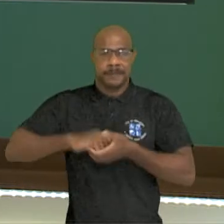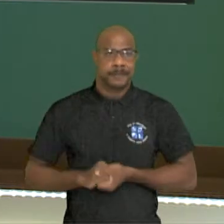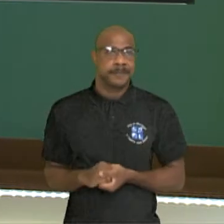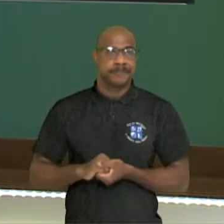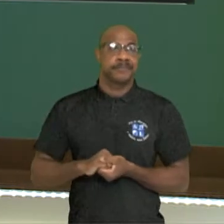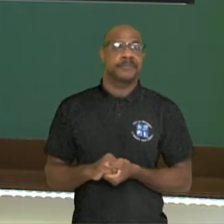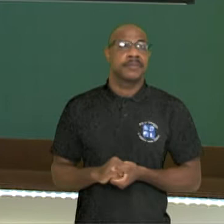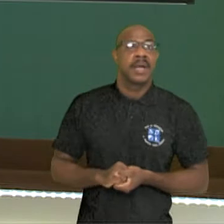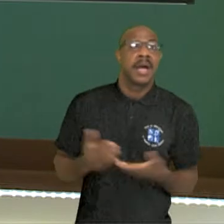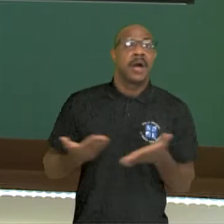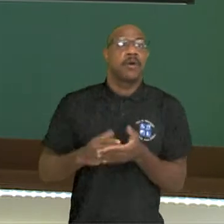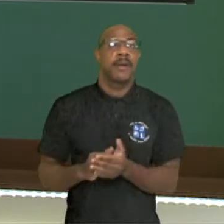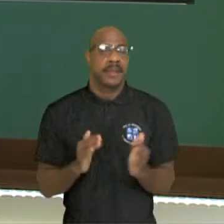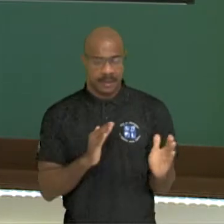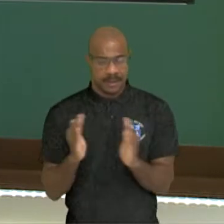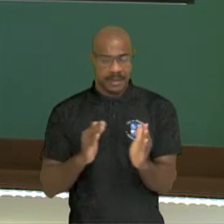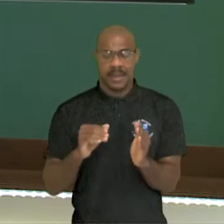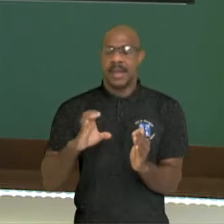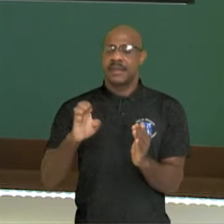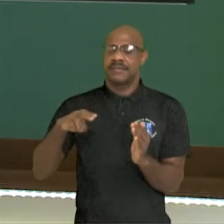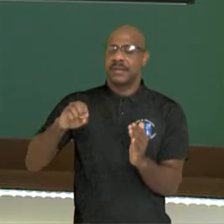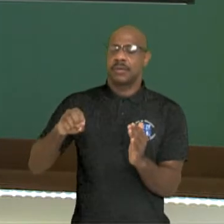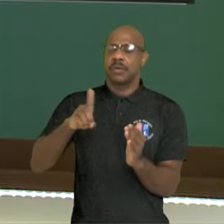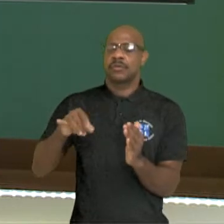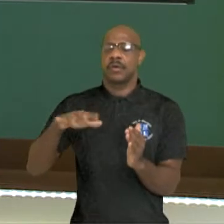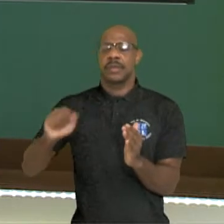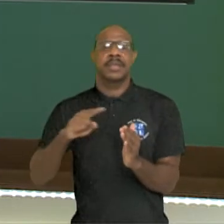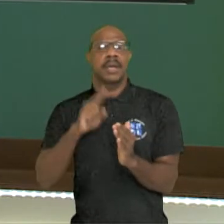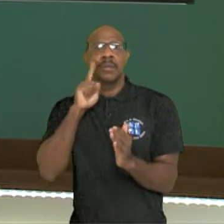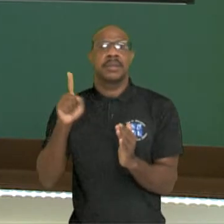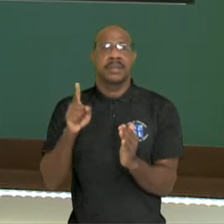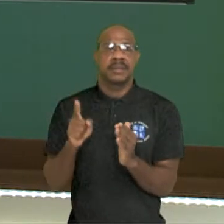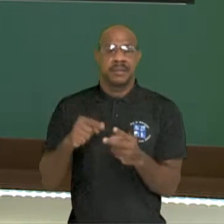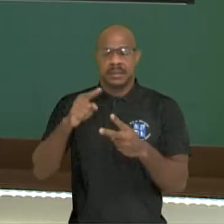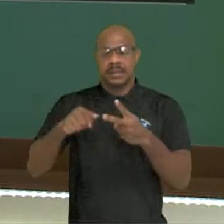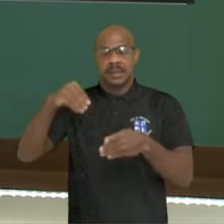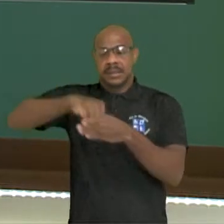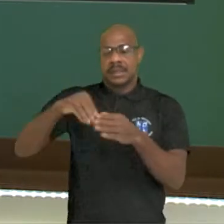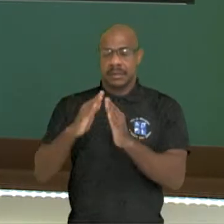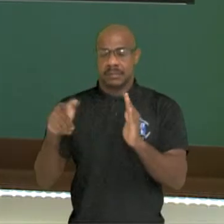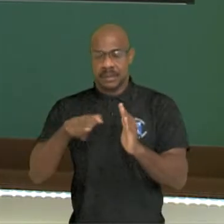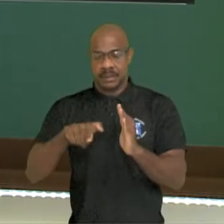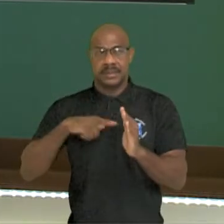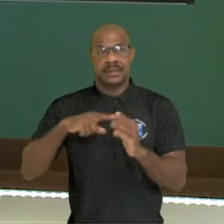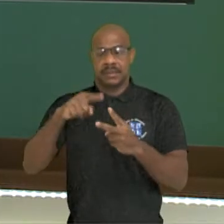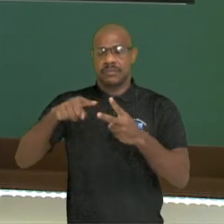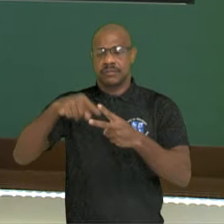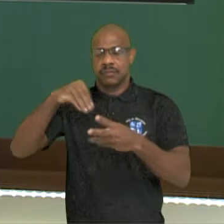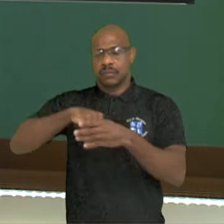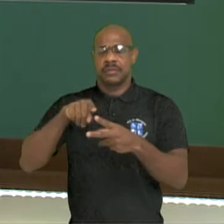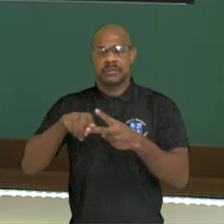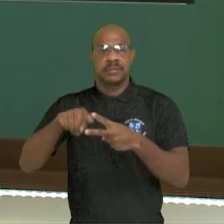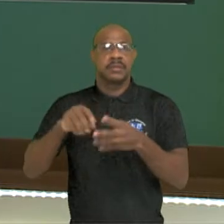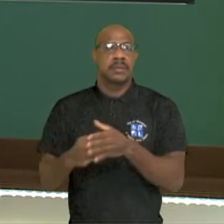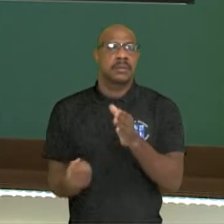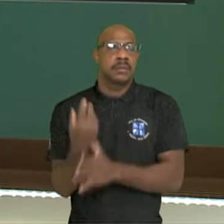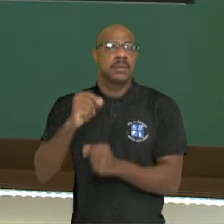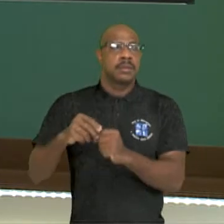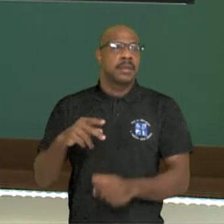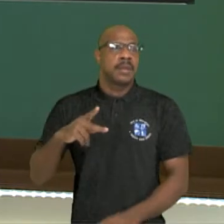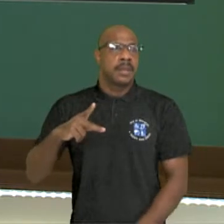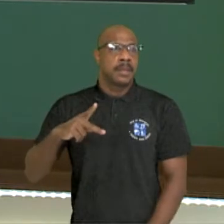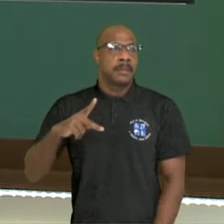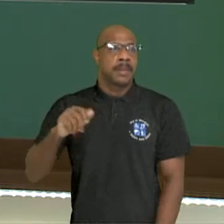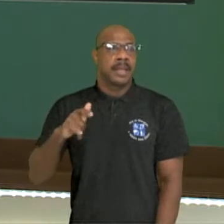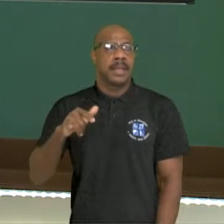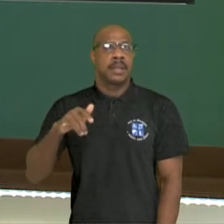na era senozoica, então ela é dividida em alguns momentos também, o paleógeno, que é a formação atual dos